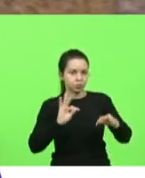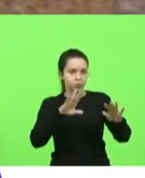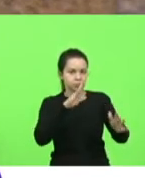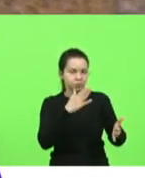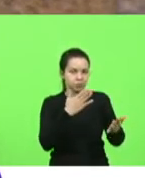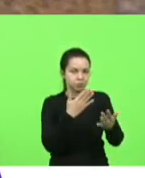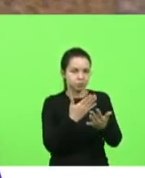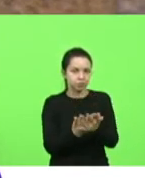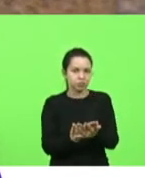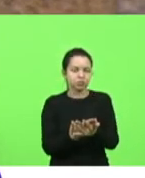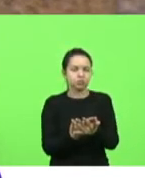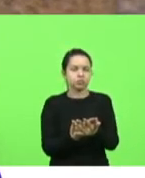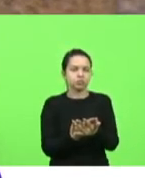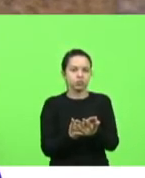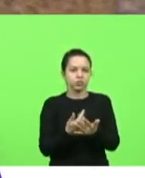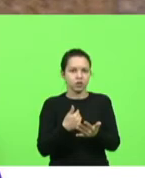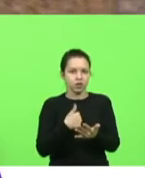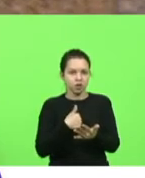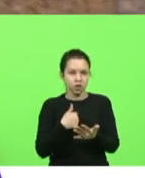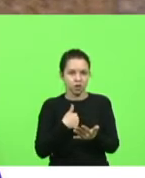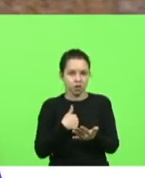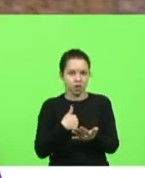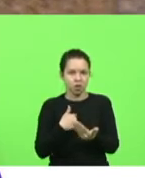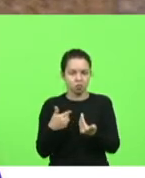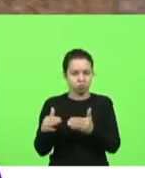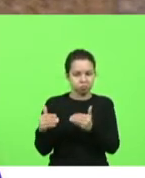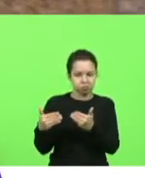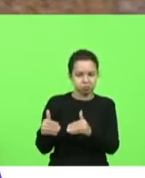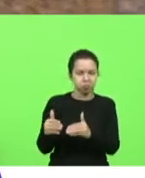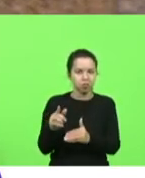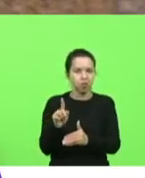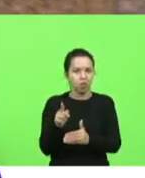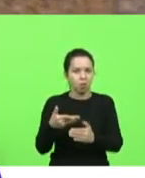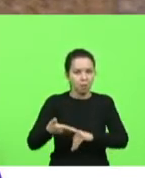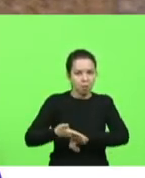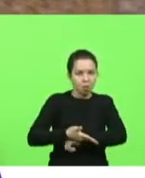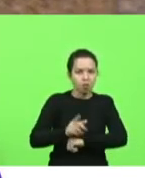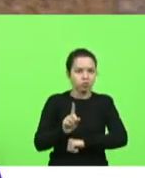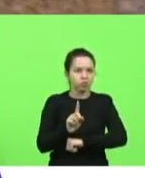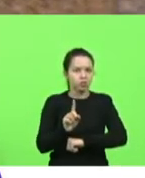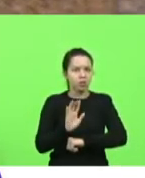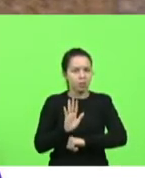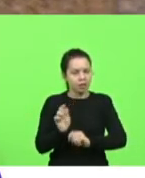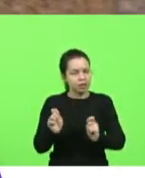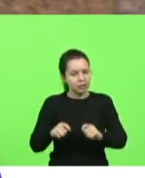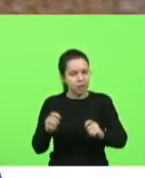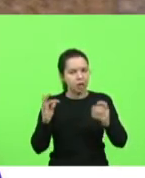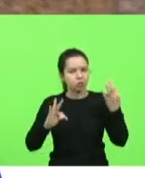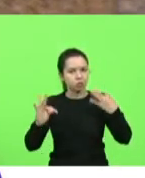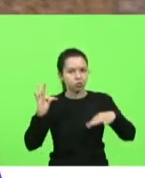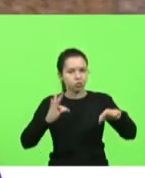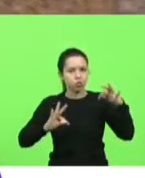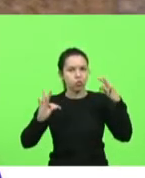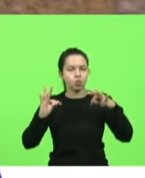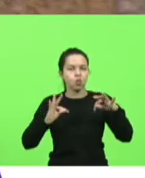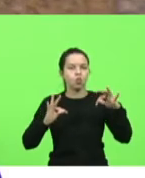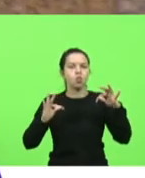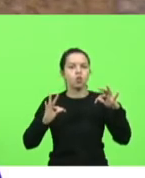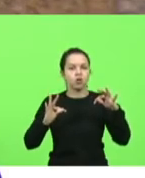querendo criar um demérito para o porto mas poderia explorar muito mais a sua capacidade turística e o Carlão me mandou essas imagens falando Lima